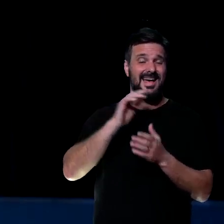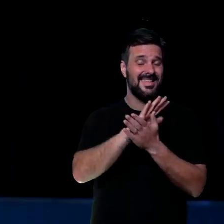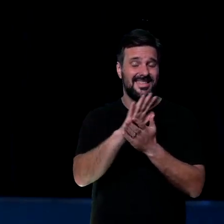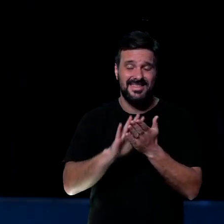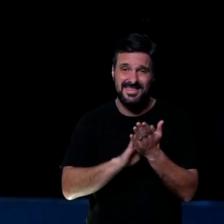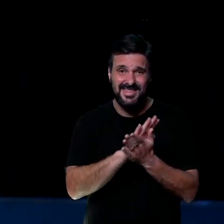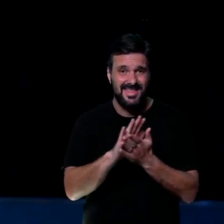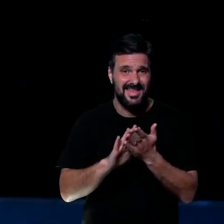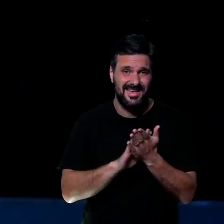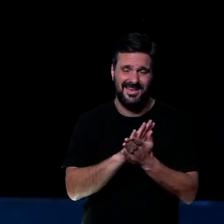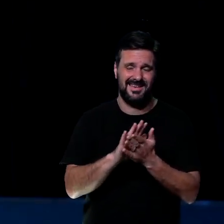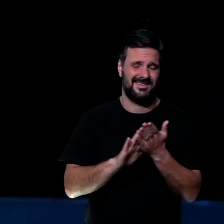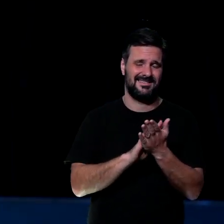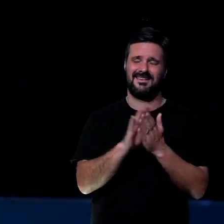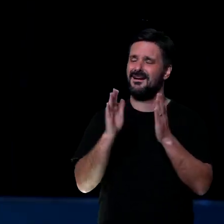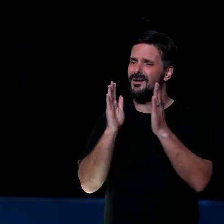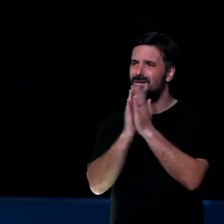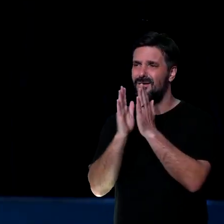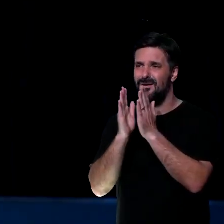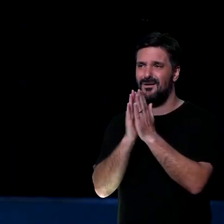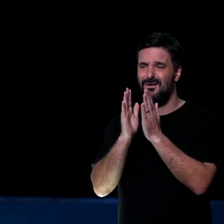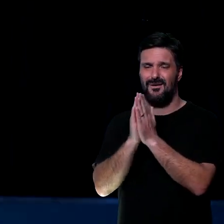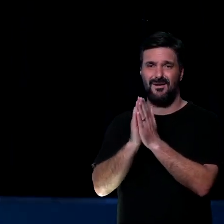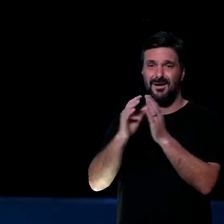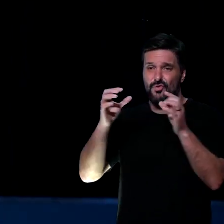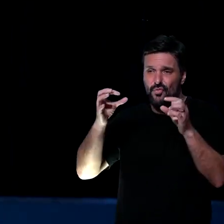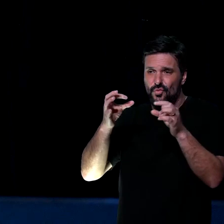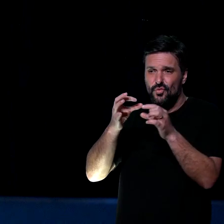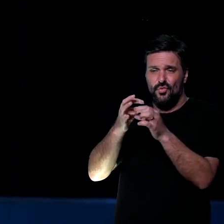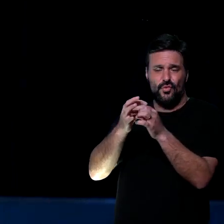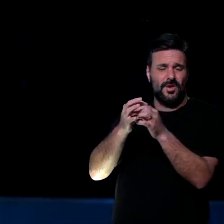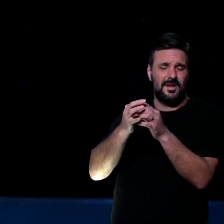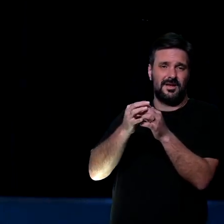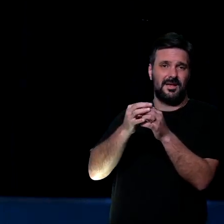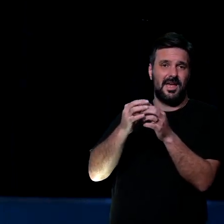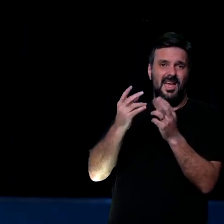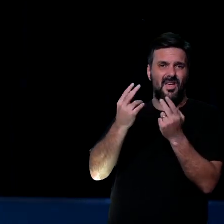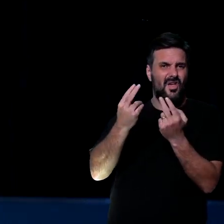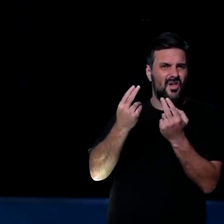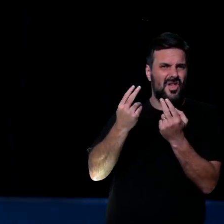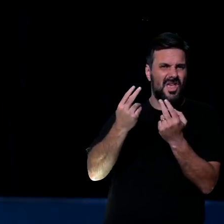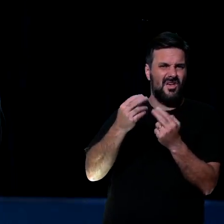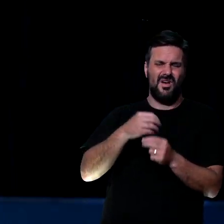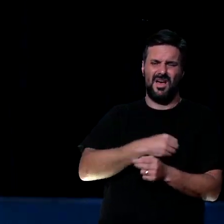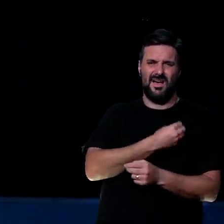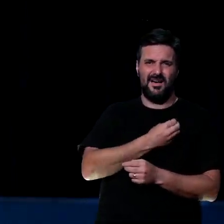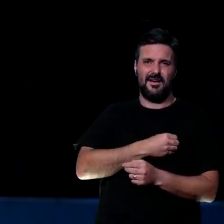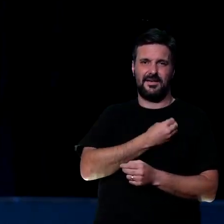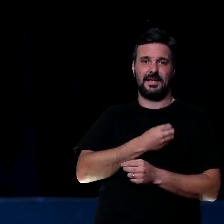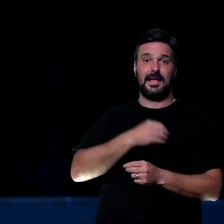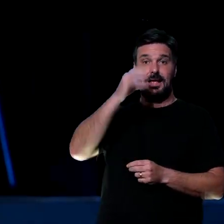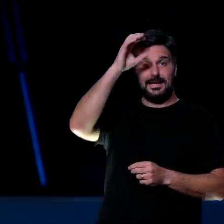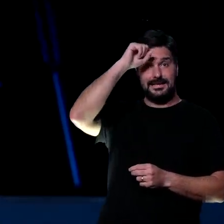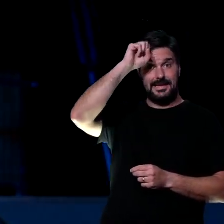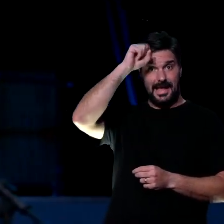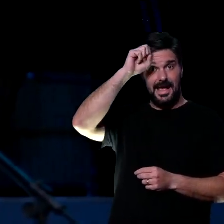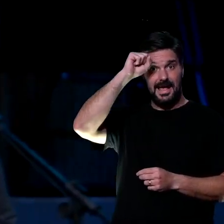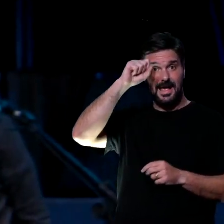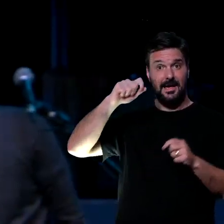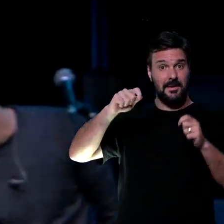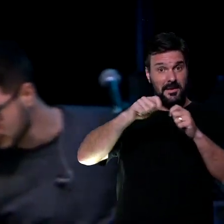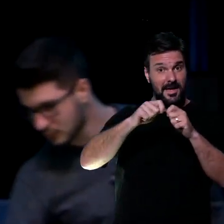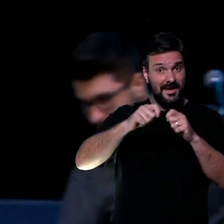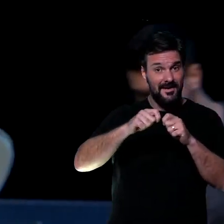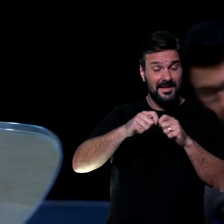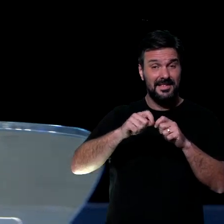não começa a orar mais, não começa a ler mais a Bíblia, continua a vida igual, ou seja, você sabe o que você deveria fazer, mas você não está fazendo, e isso não vai